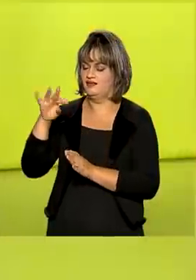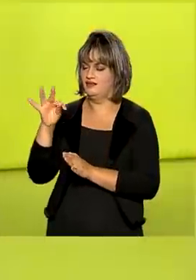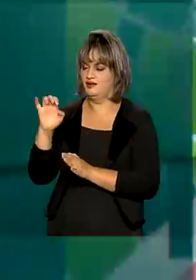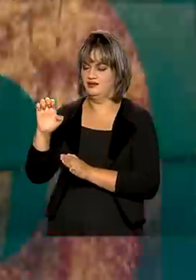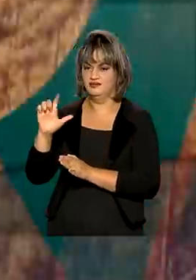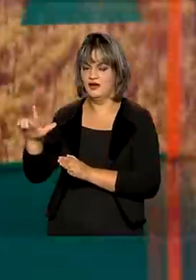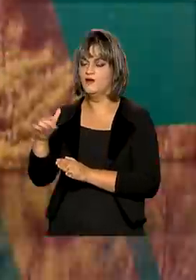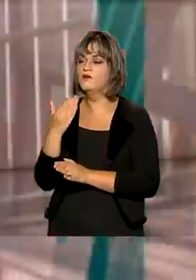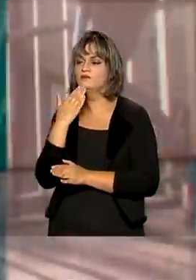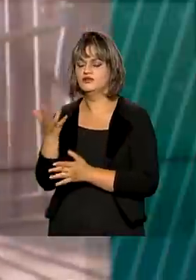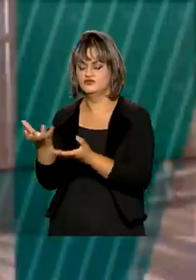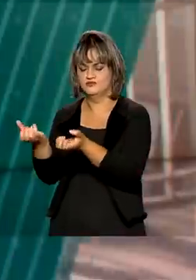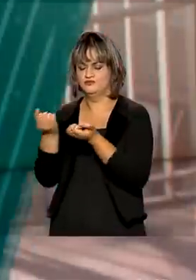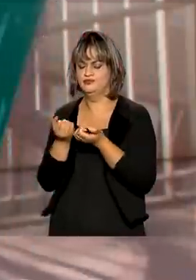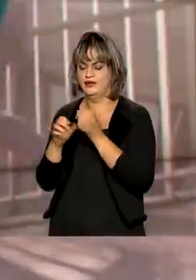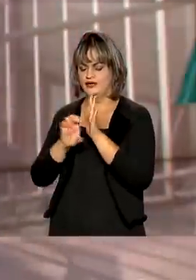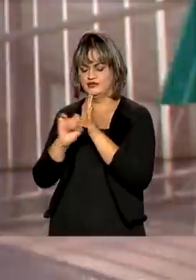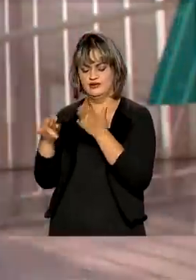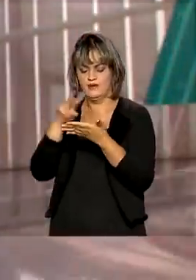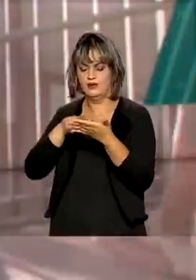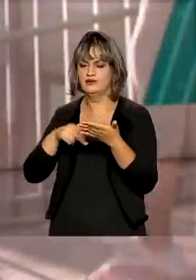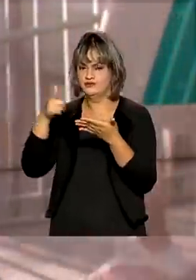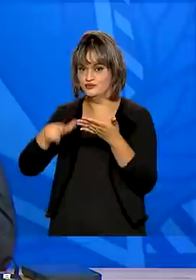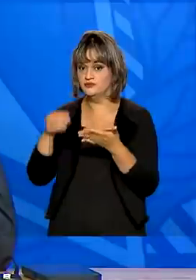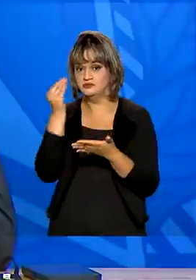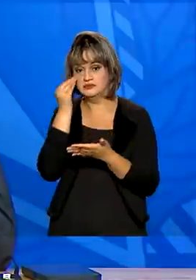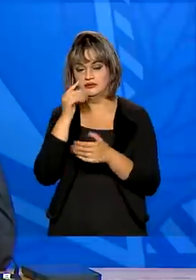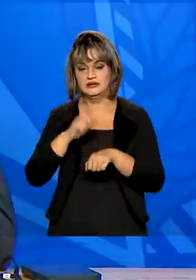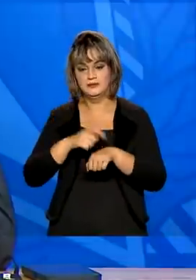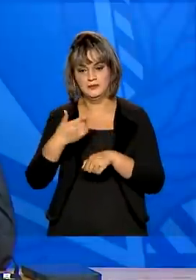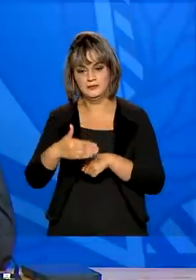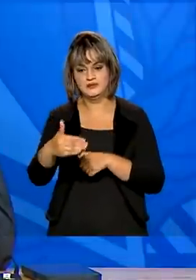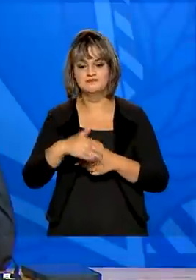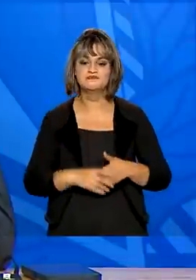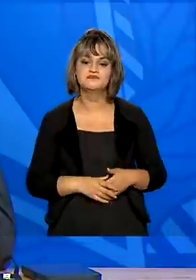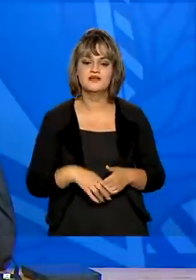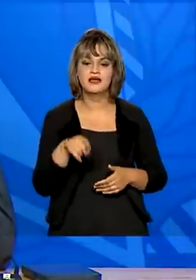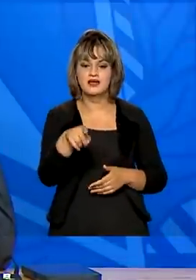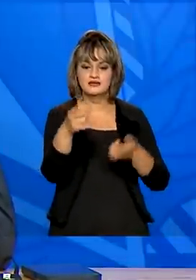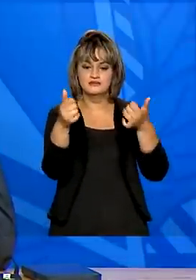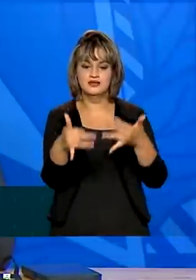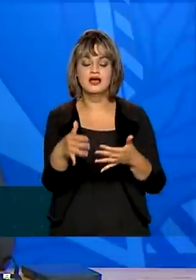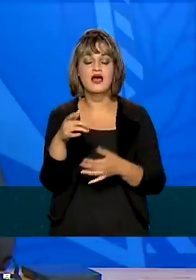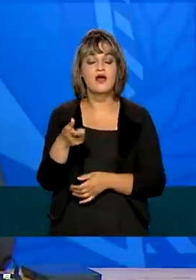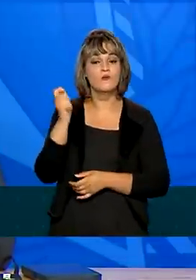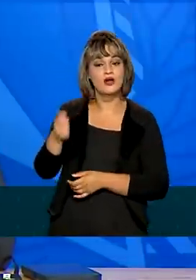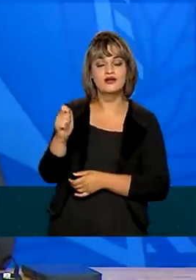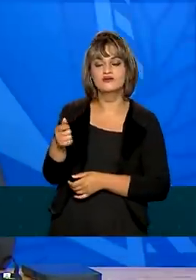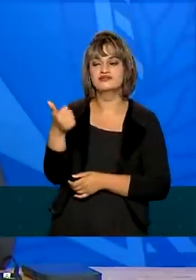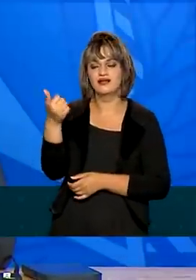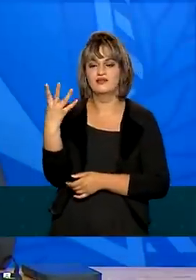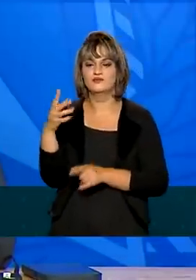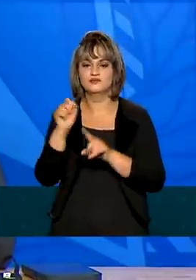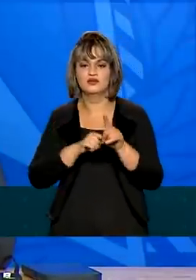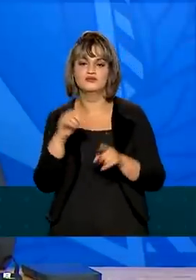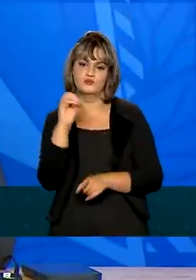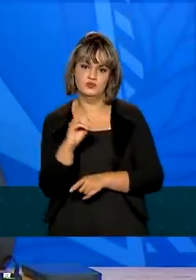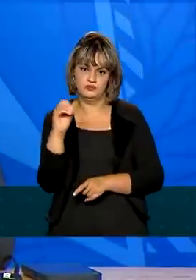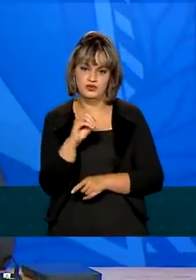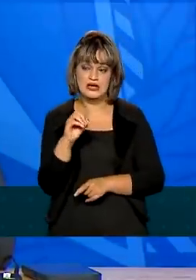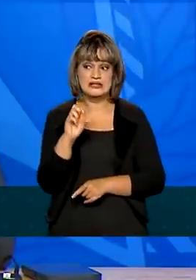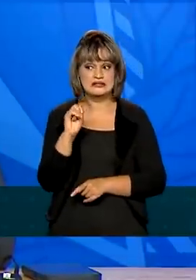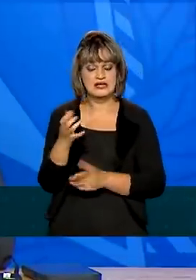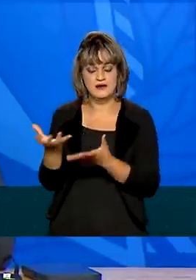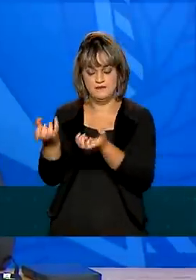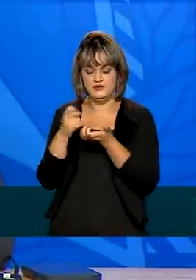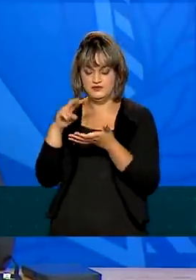solicitou mais tempo para estudar o processo. O leilão seria dia 14 de outubro. Então, se o pedido